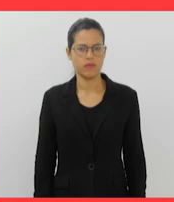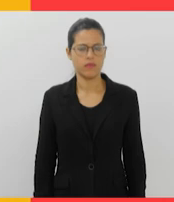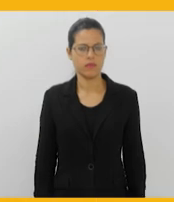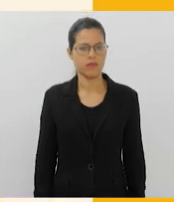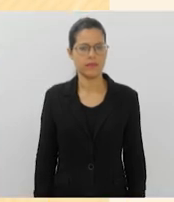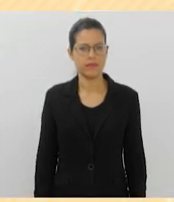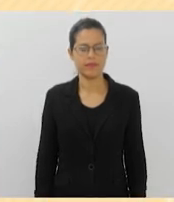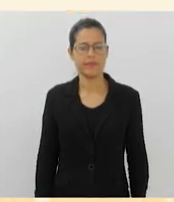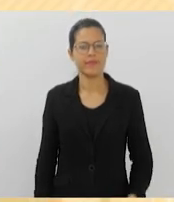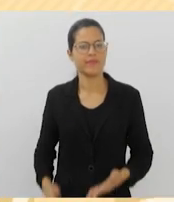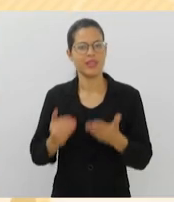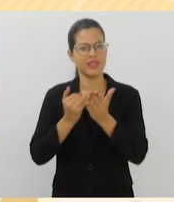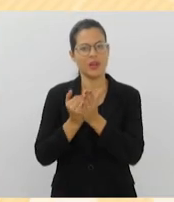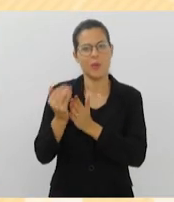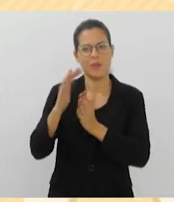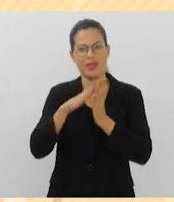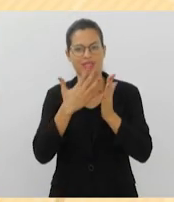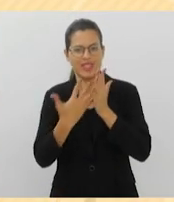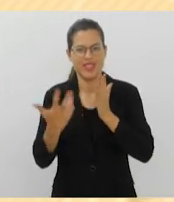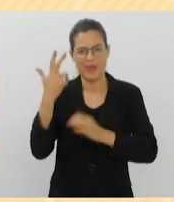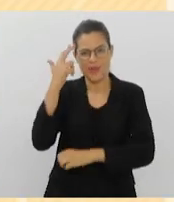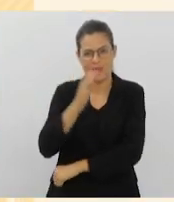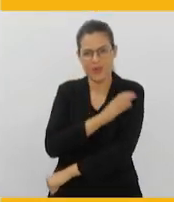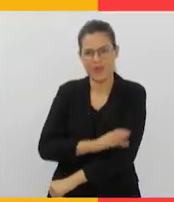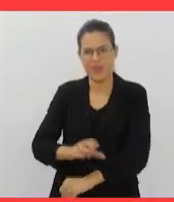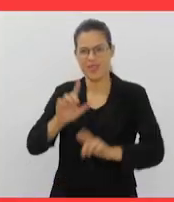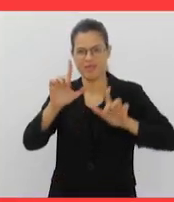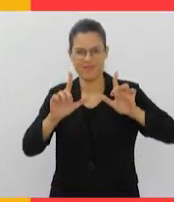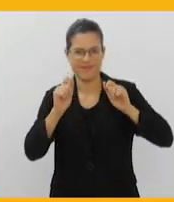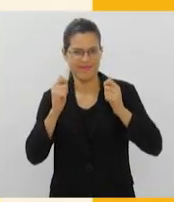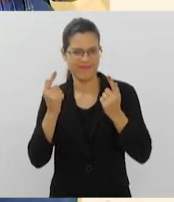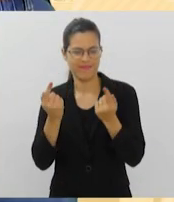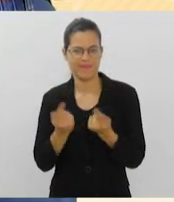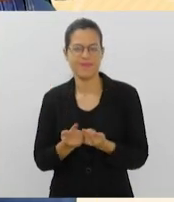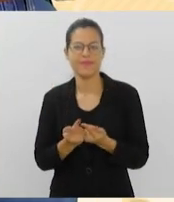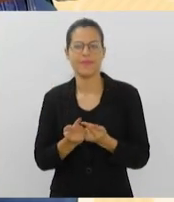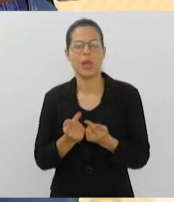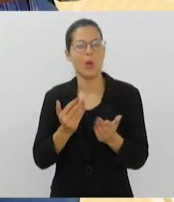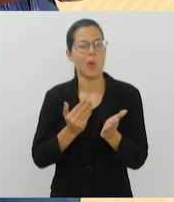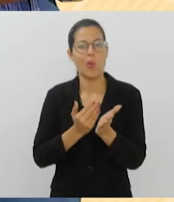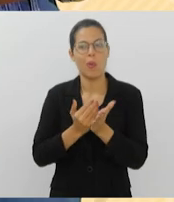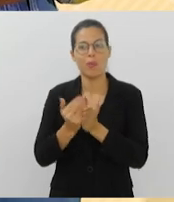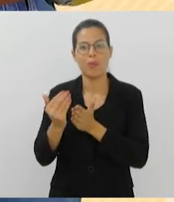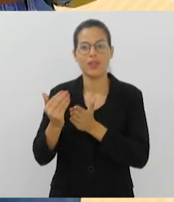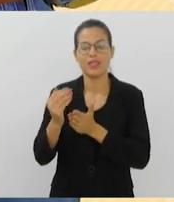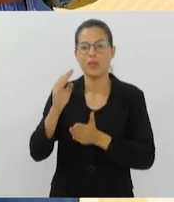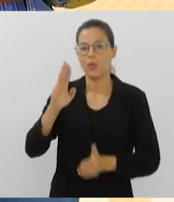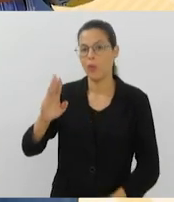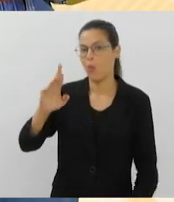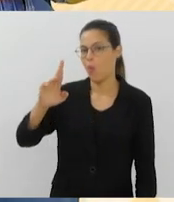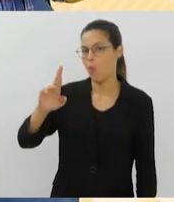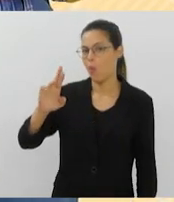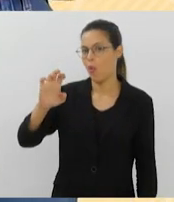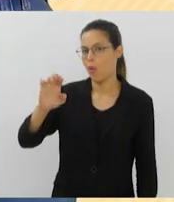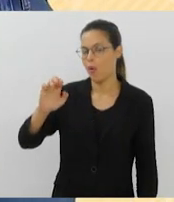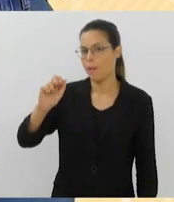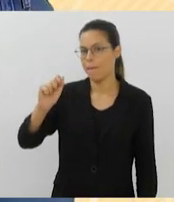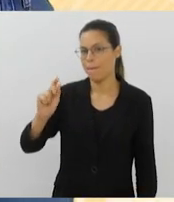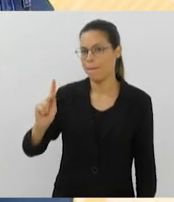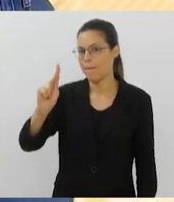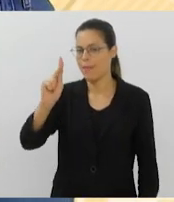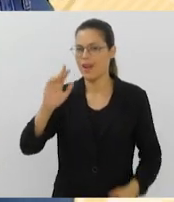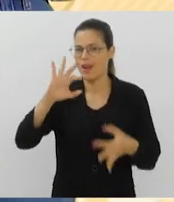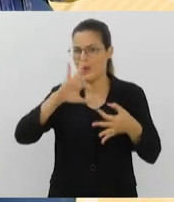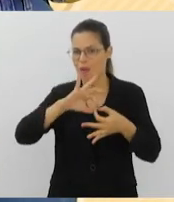Está começando mais uma Agenda Cultural da TV Alerje. Abrimos essa edição com o Breaking Olímpico Brasil, um